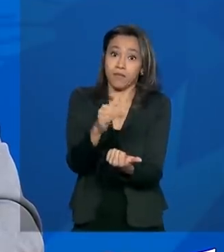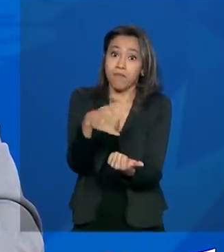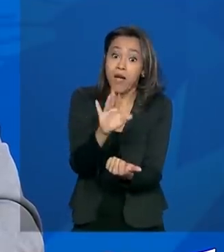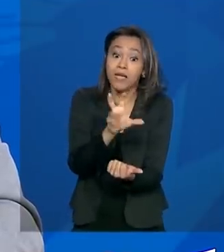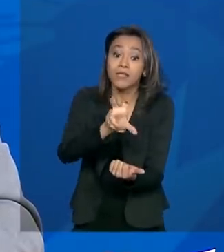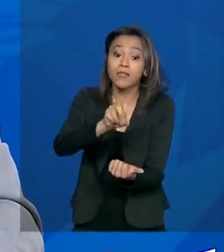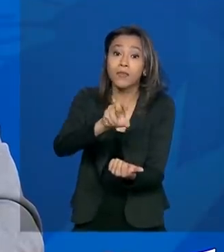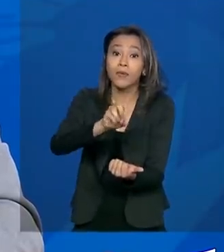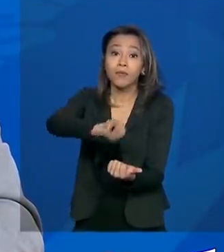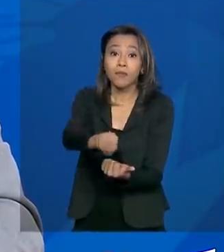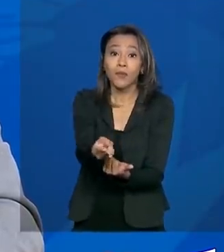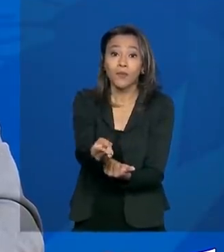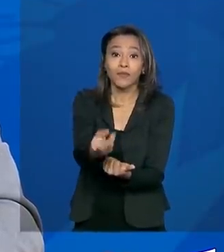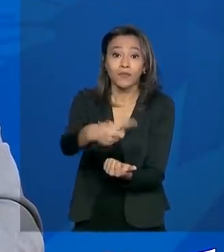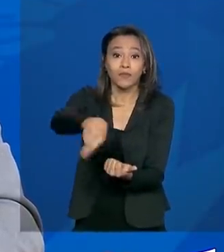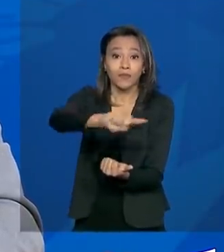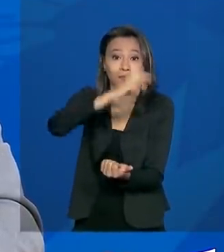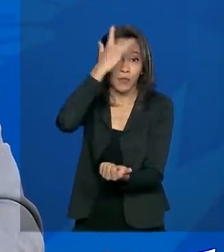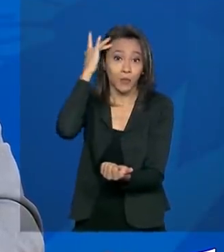50 milhões de pessoas.